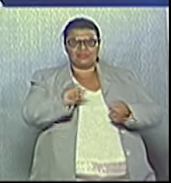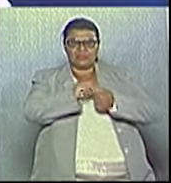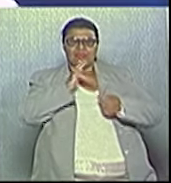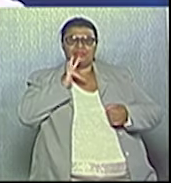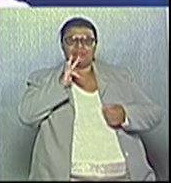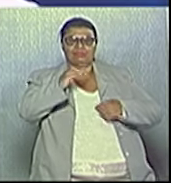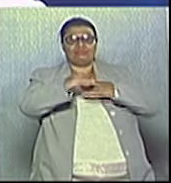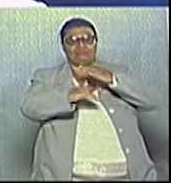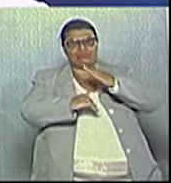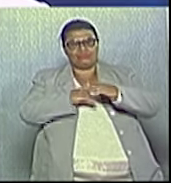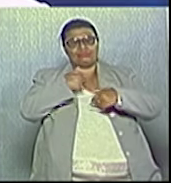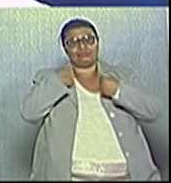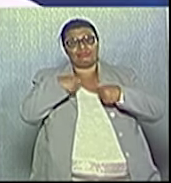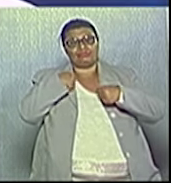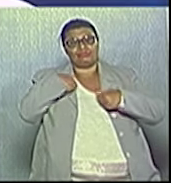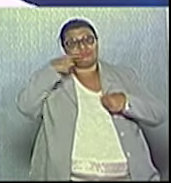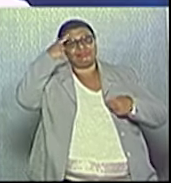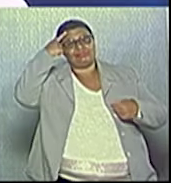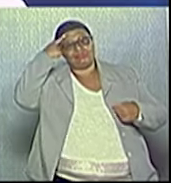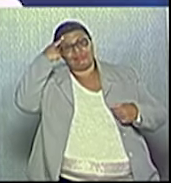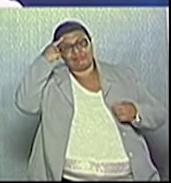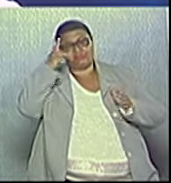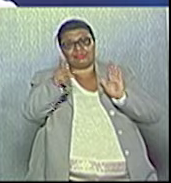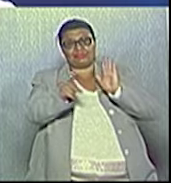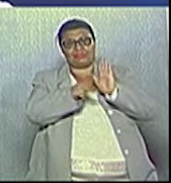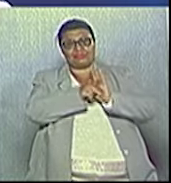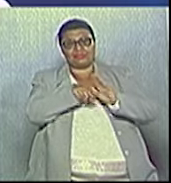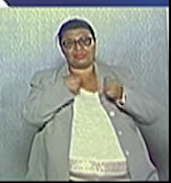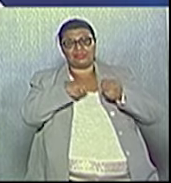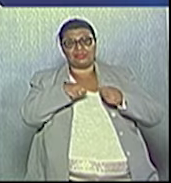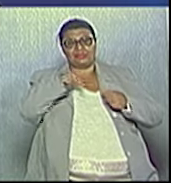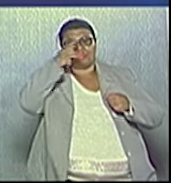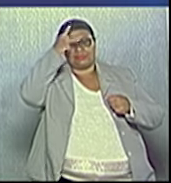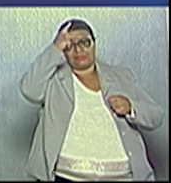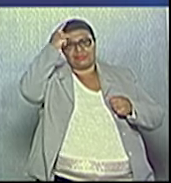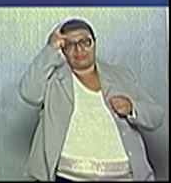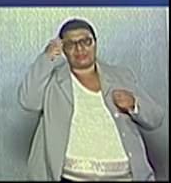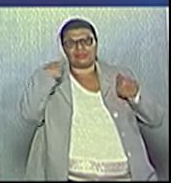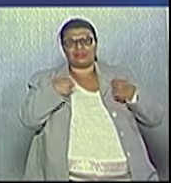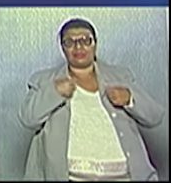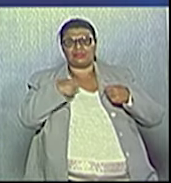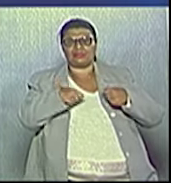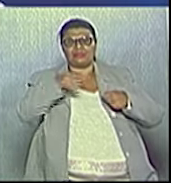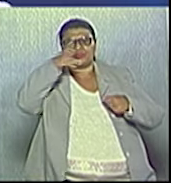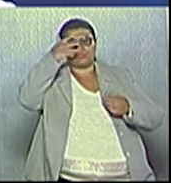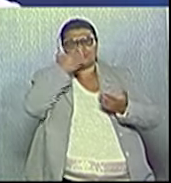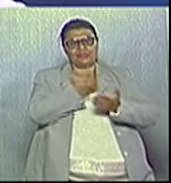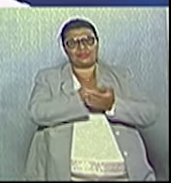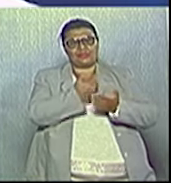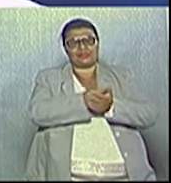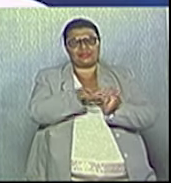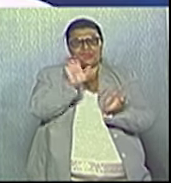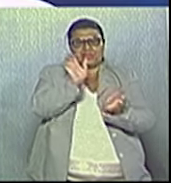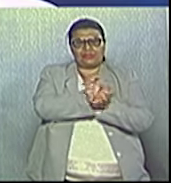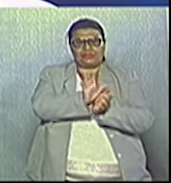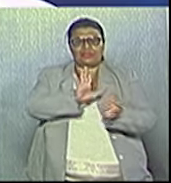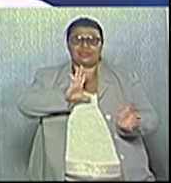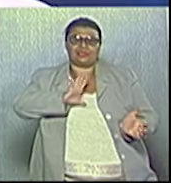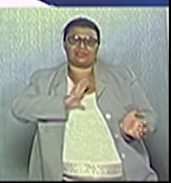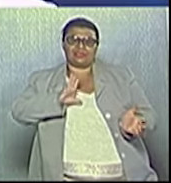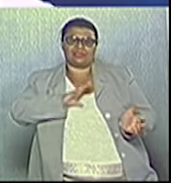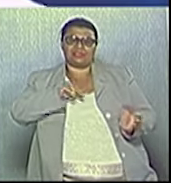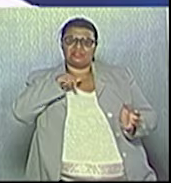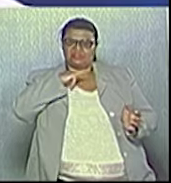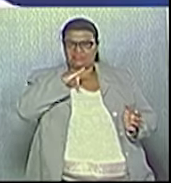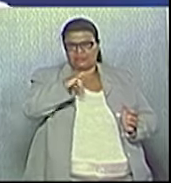Porque nós precisamos entender que os projetos não podem ser pessoais. Todos que estão aqui precisam ter estudado o Jacareí e ver que essas obras que você